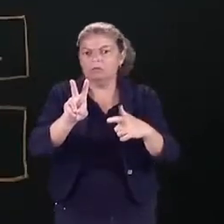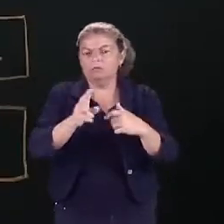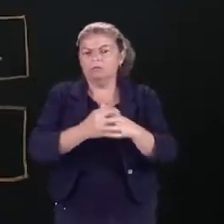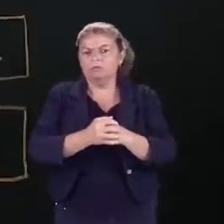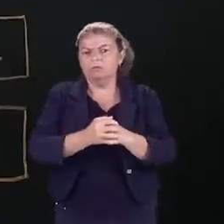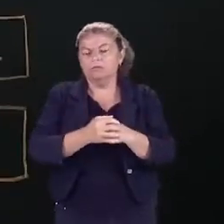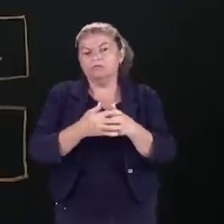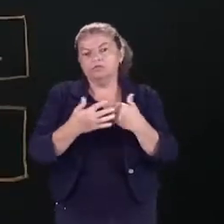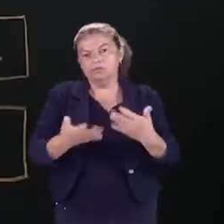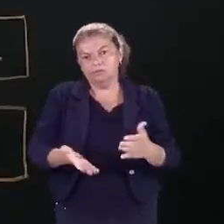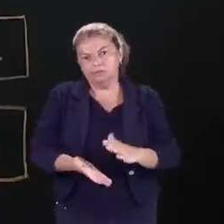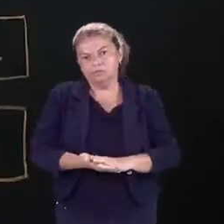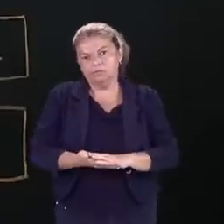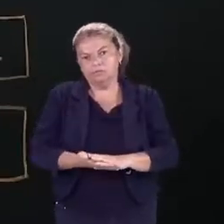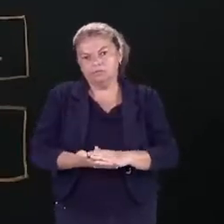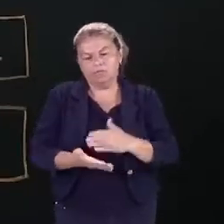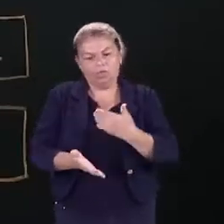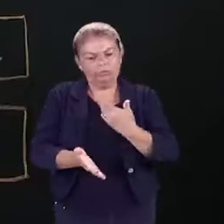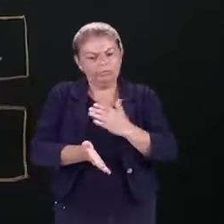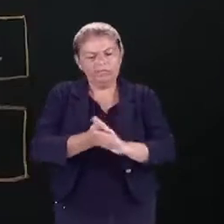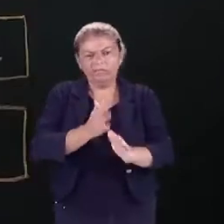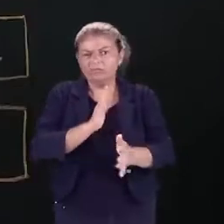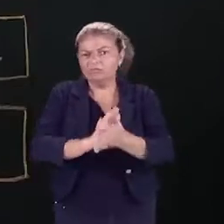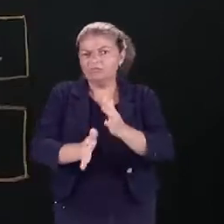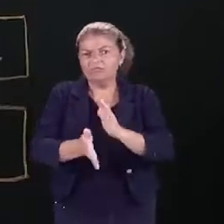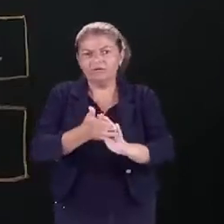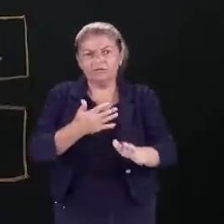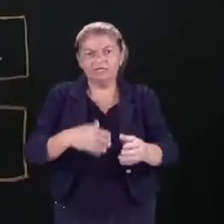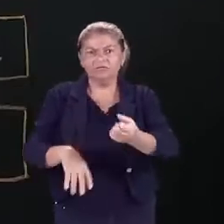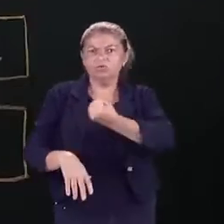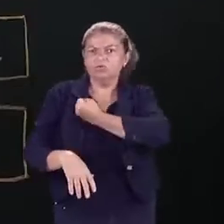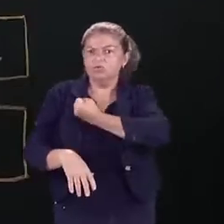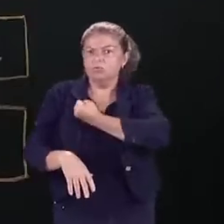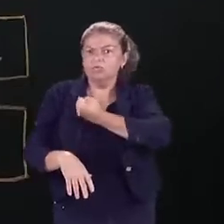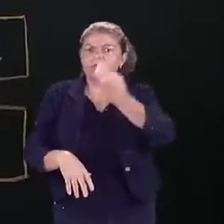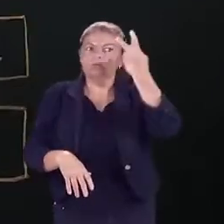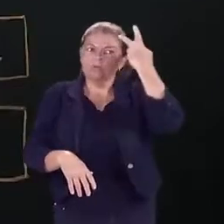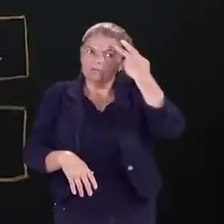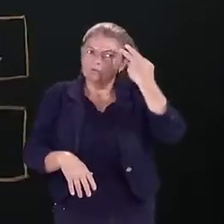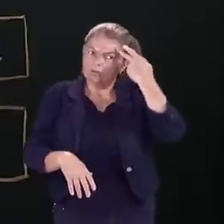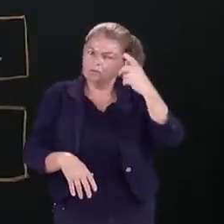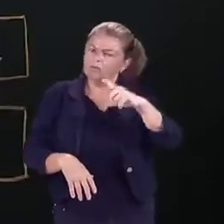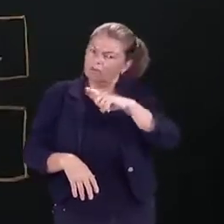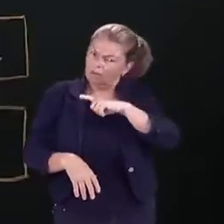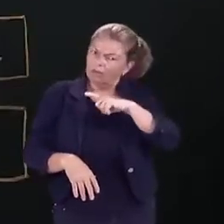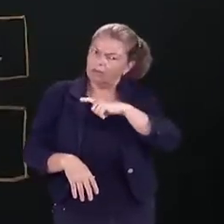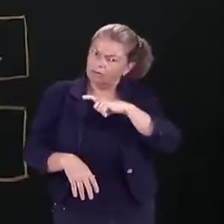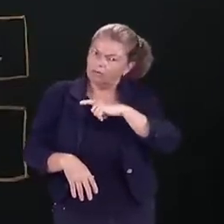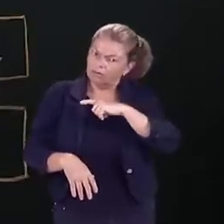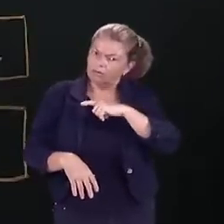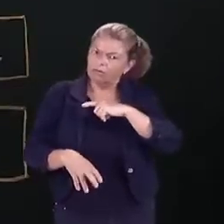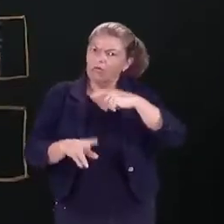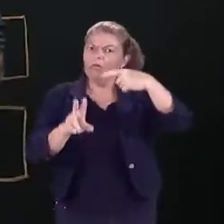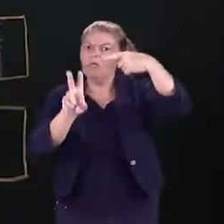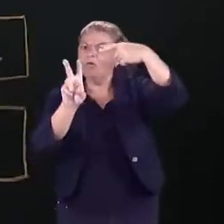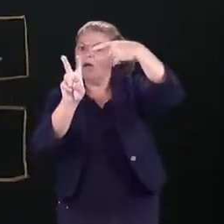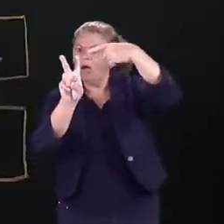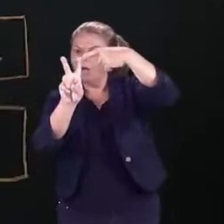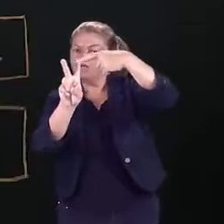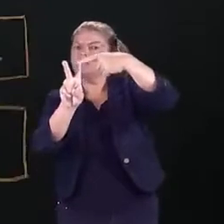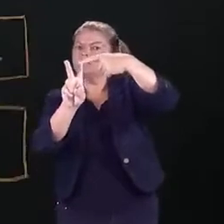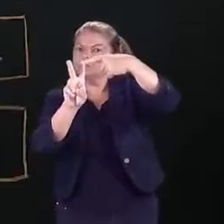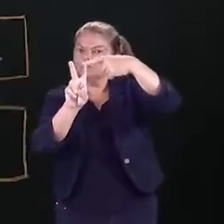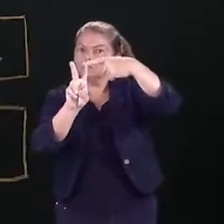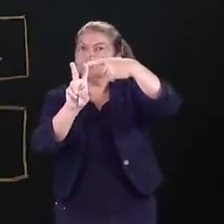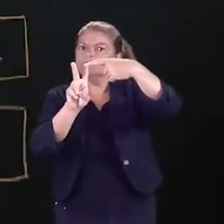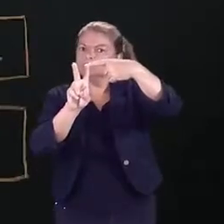quadrada. Gente, todo e qualquer número natural, tá? Ele possui raiz quadrada. Só que algumas